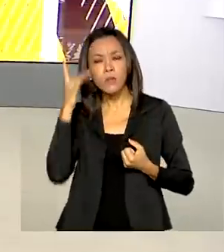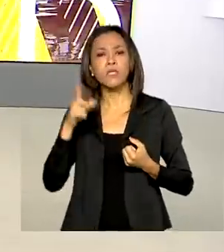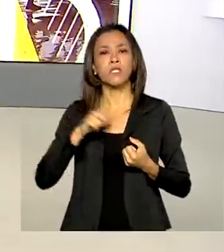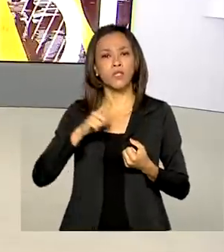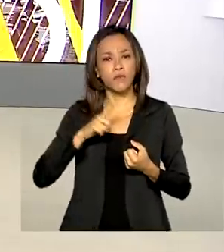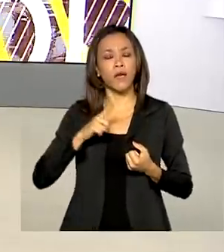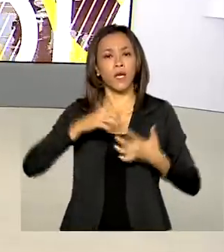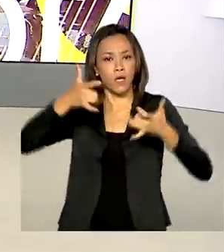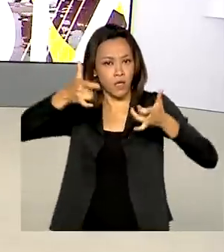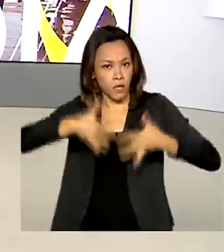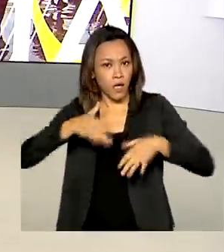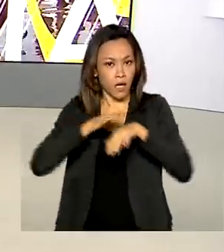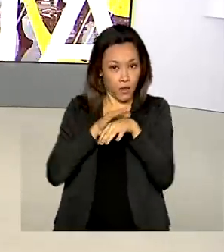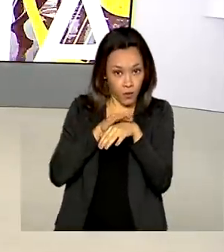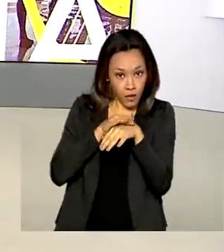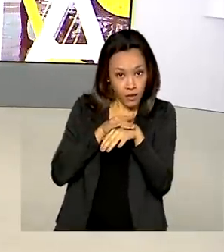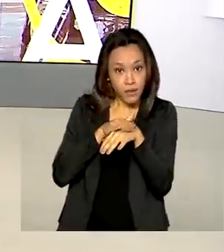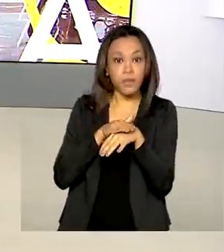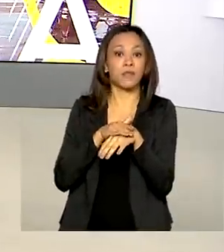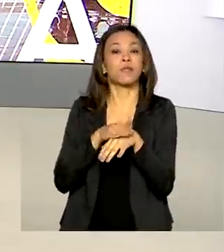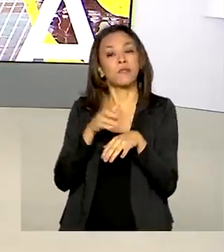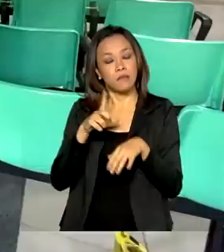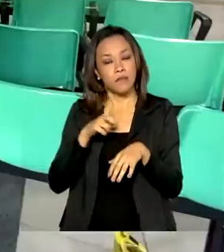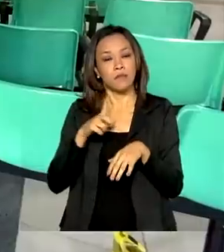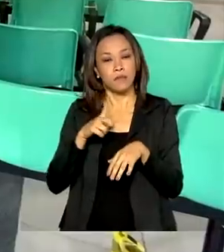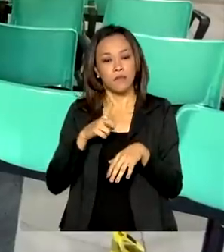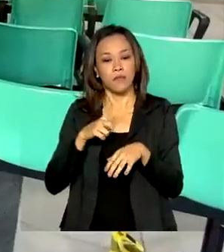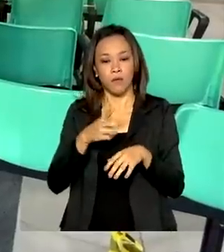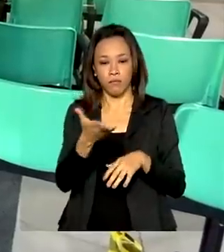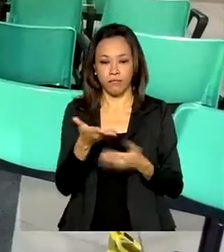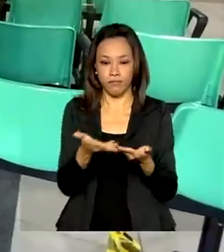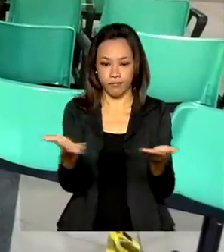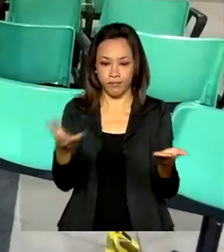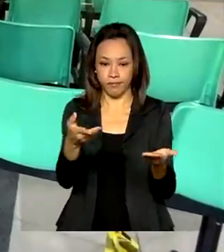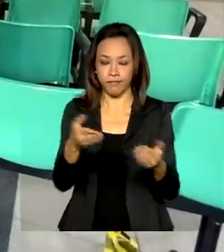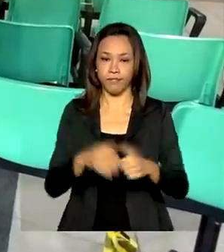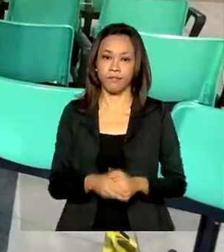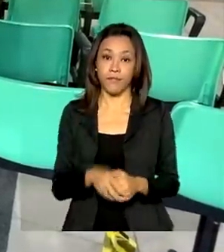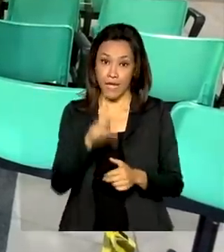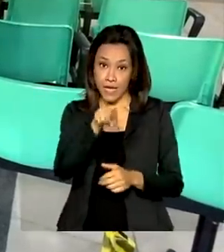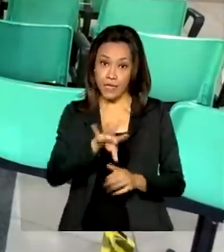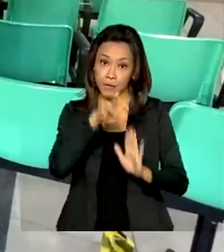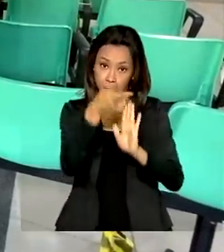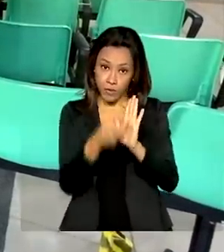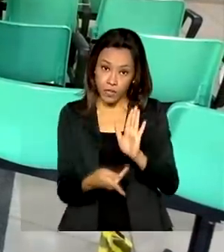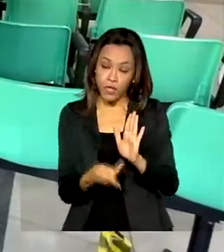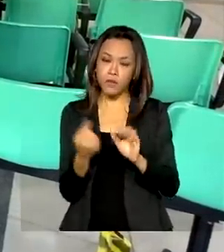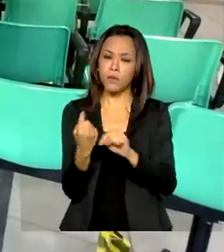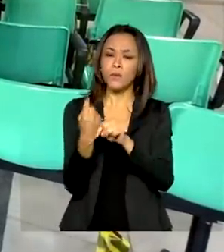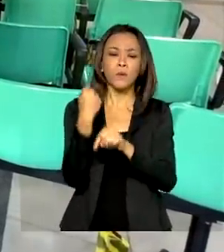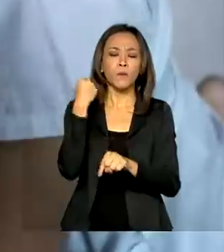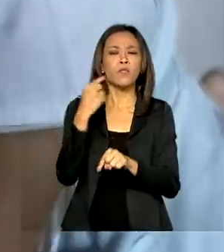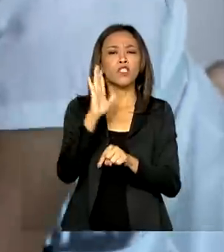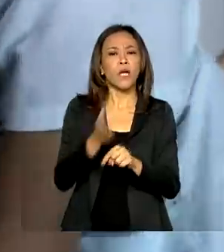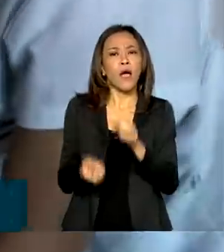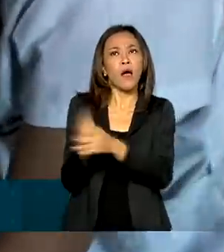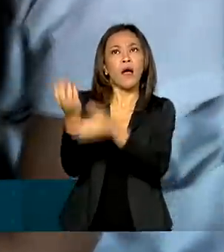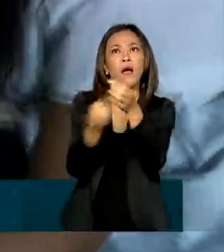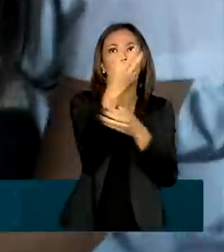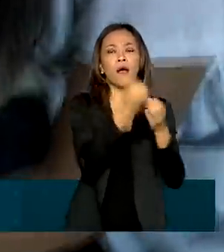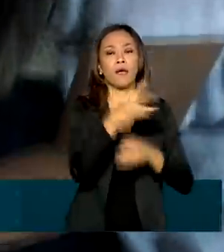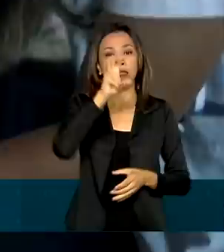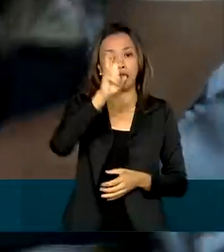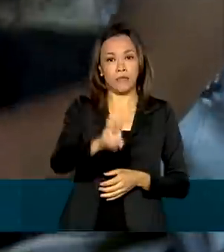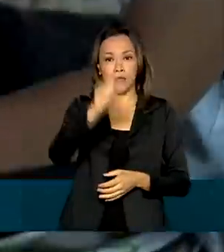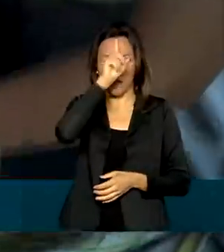crônicas apontam resultados positivos. O projeto foi implantado em cinco hospitais em diferentes